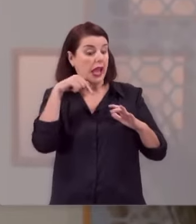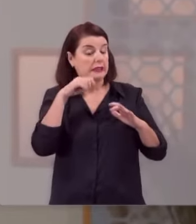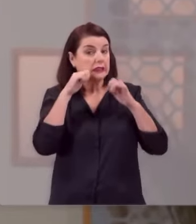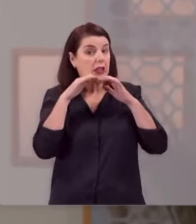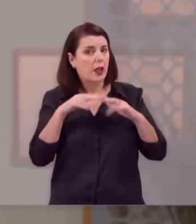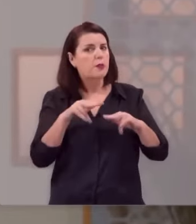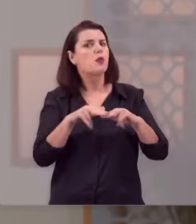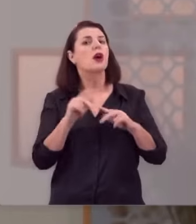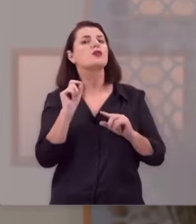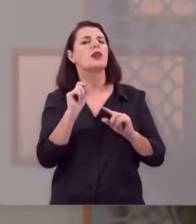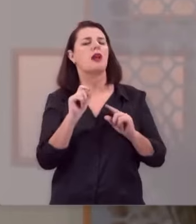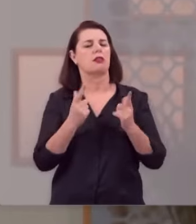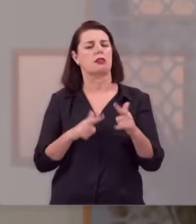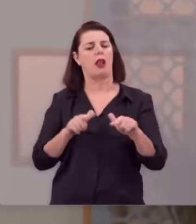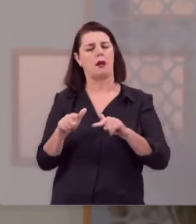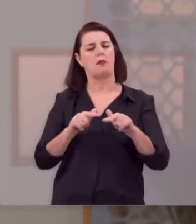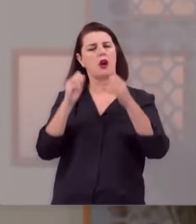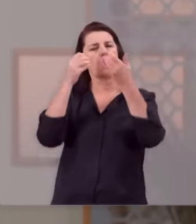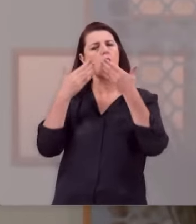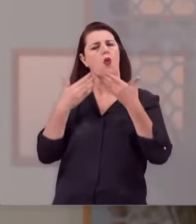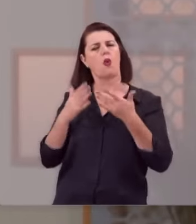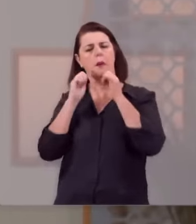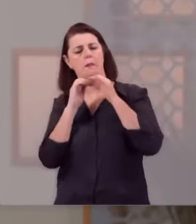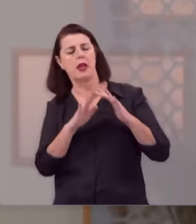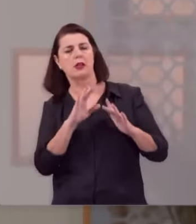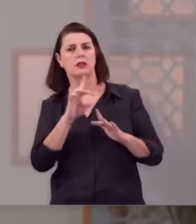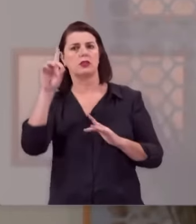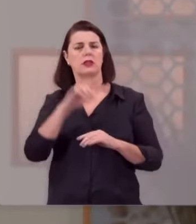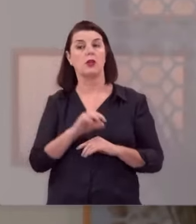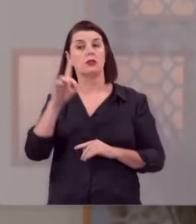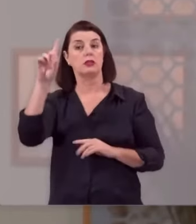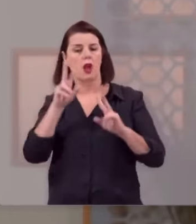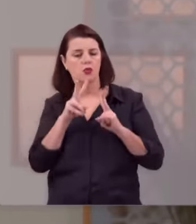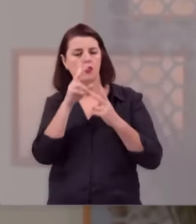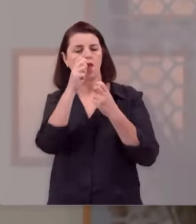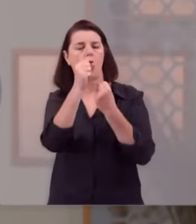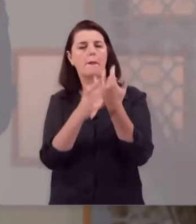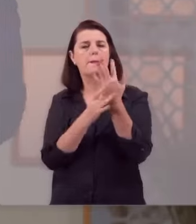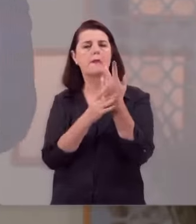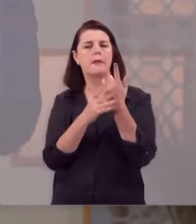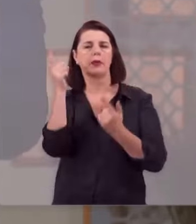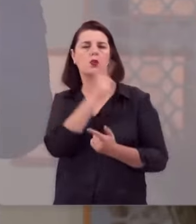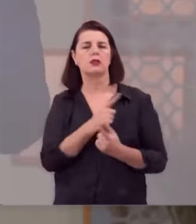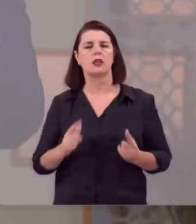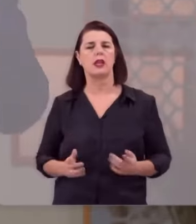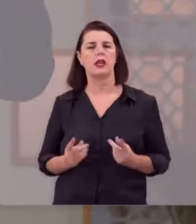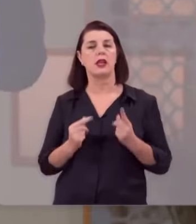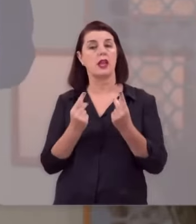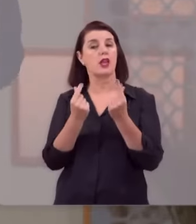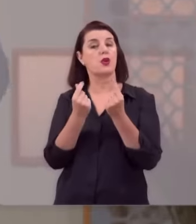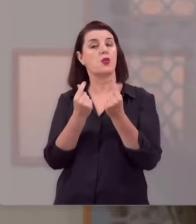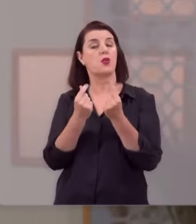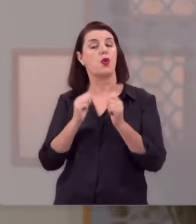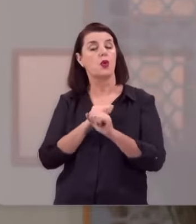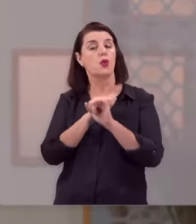fruto do trabalho honrado e da bênção de Deus. A Bíblia diz que é Deus quem fortalece as nossas mãos para adquirirmos riquezas. Riquezas